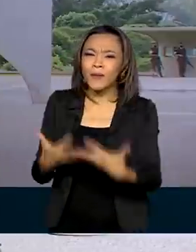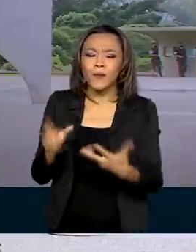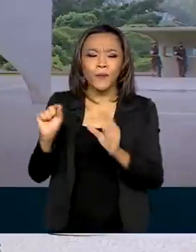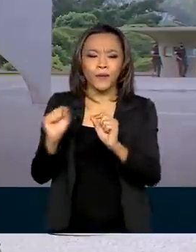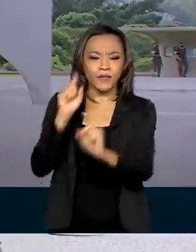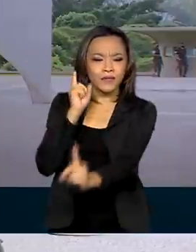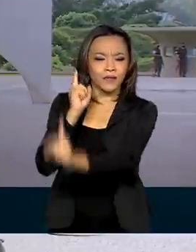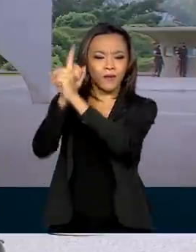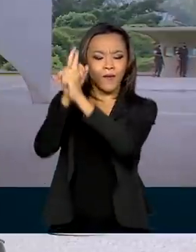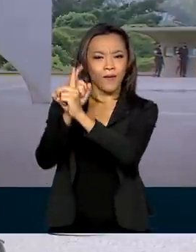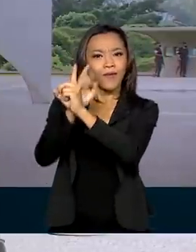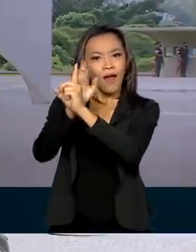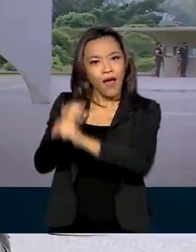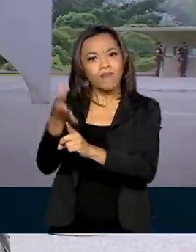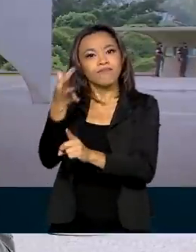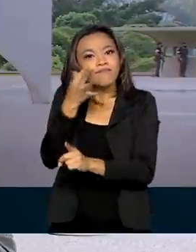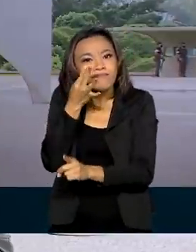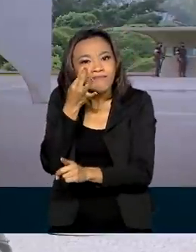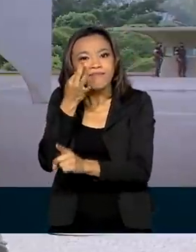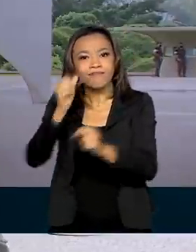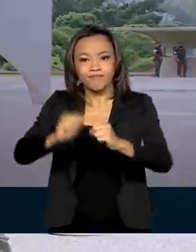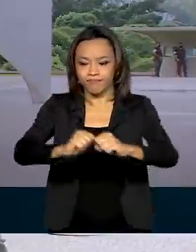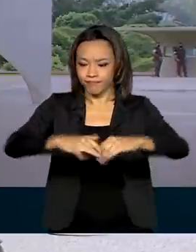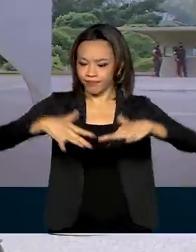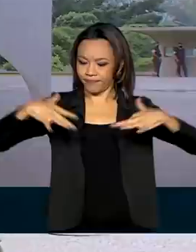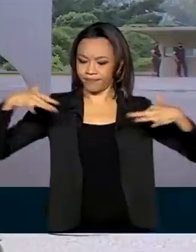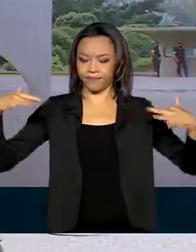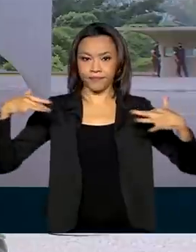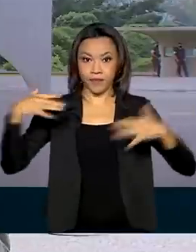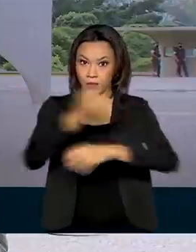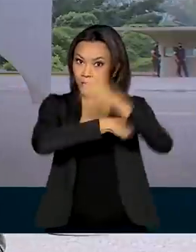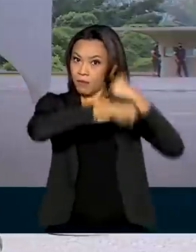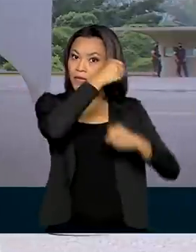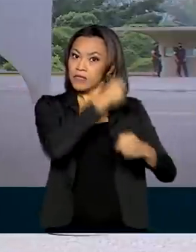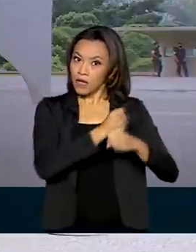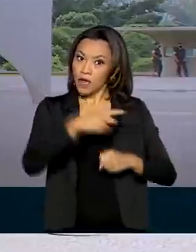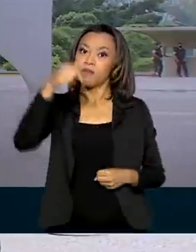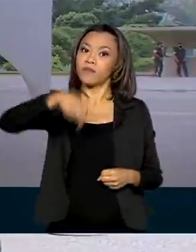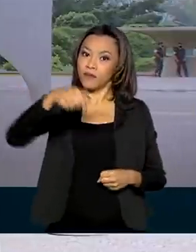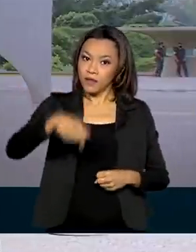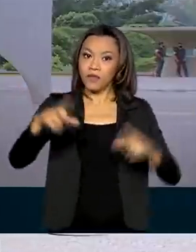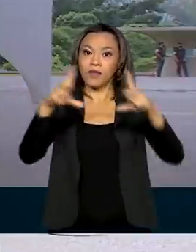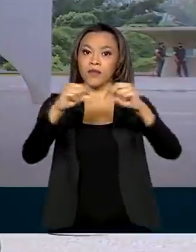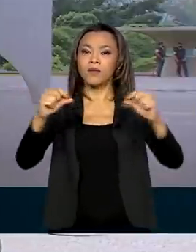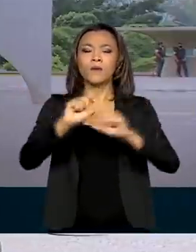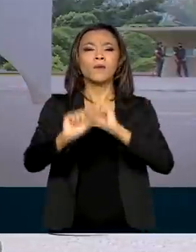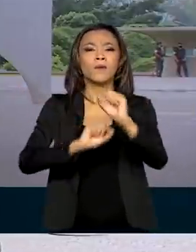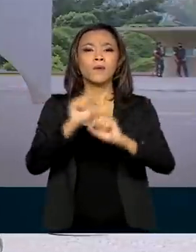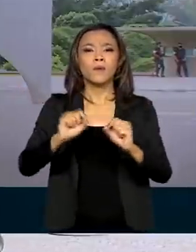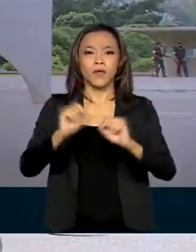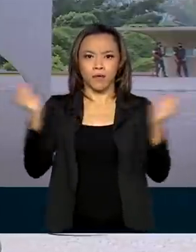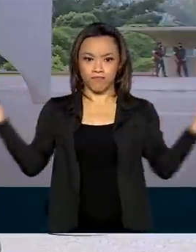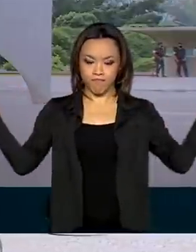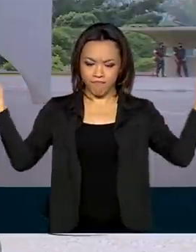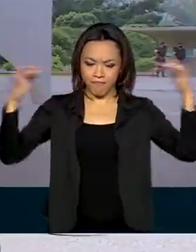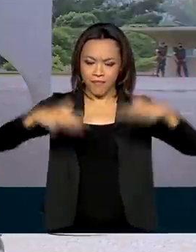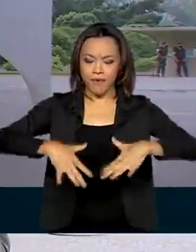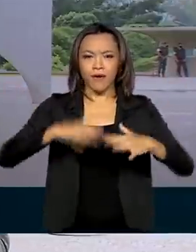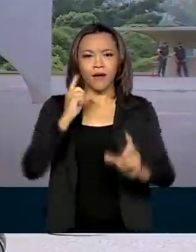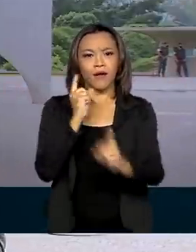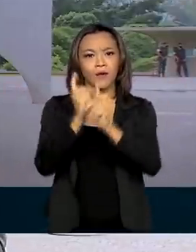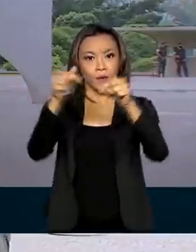encontros ocorrem de forma presencial. Inclusive, no ano passado, esse encontro ocorreu aqui em Brasília, quando o Brasil sediou este